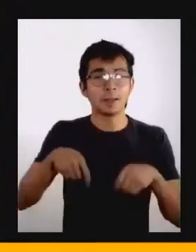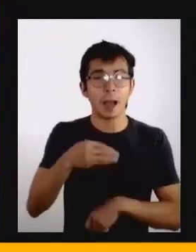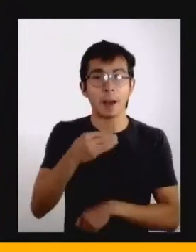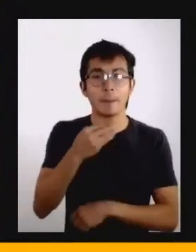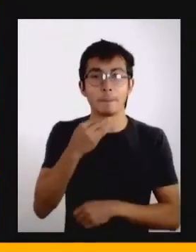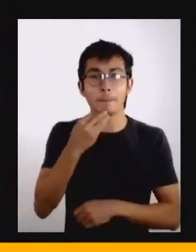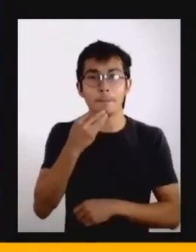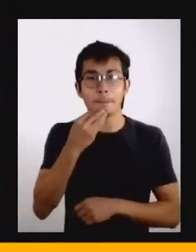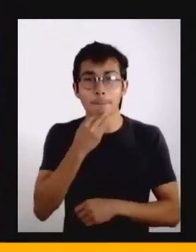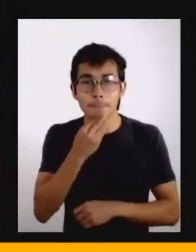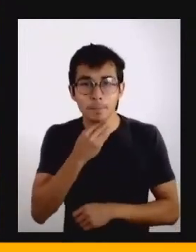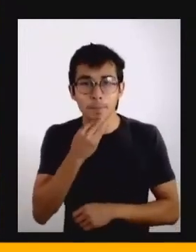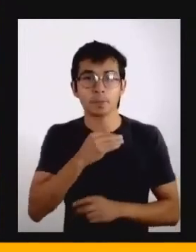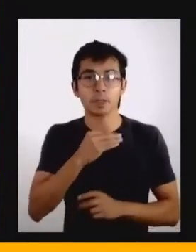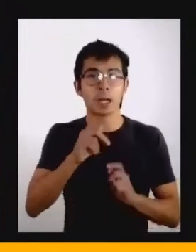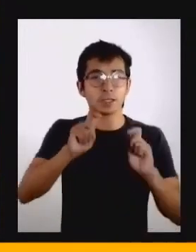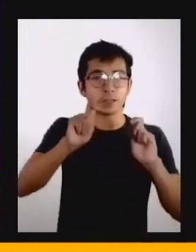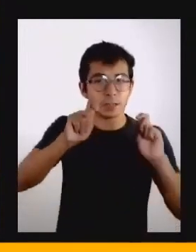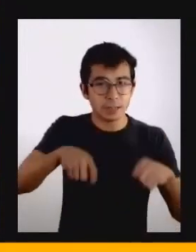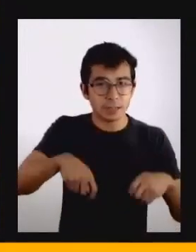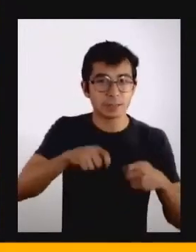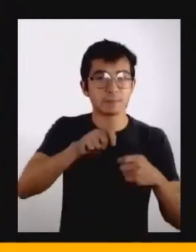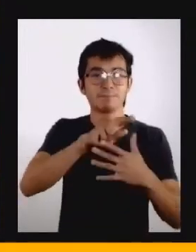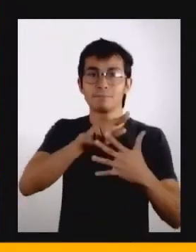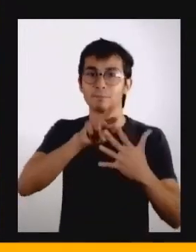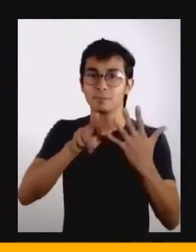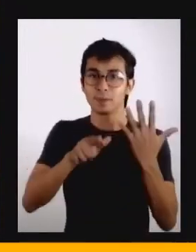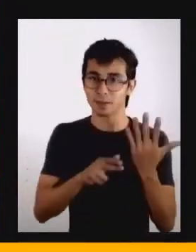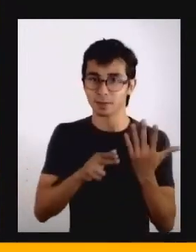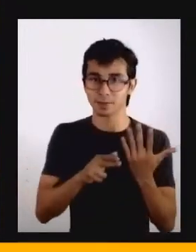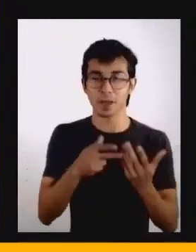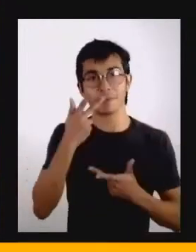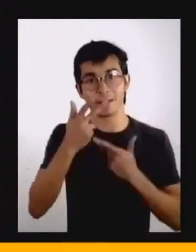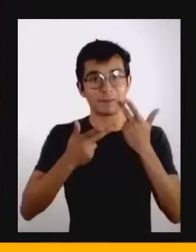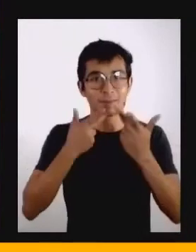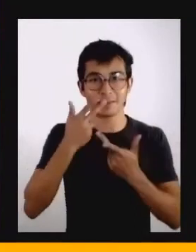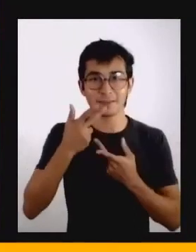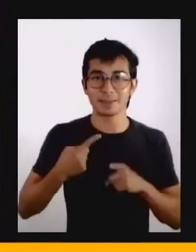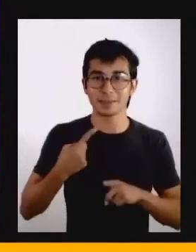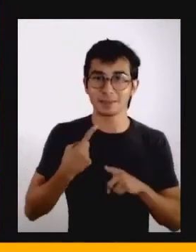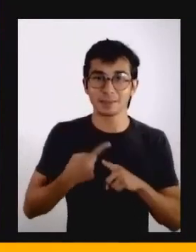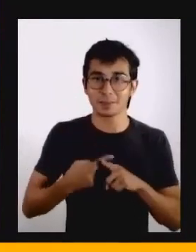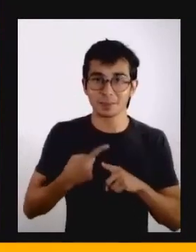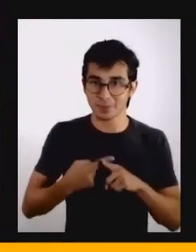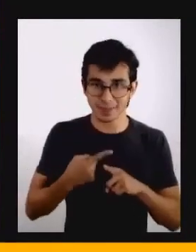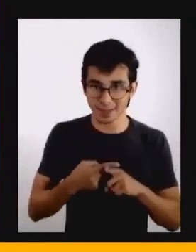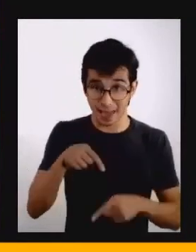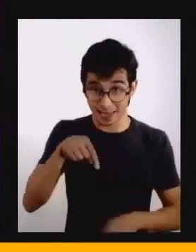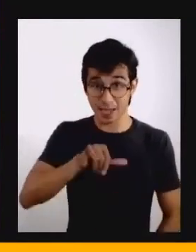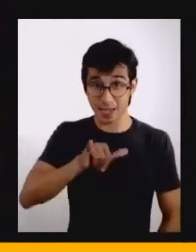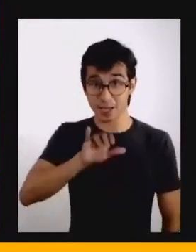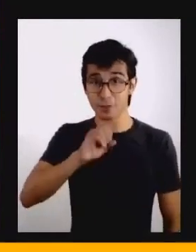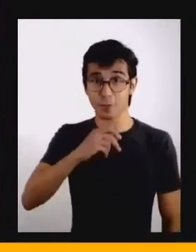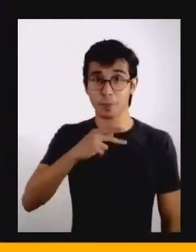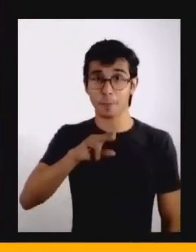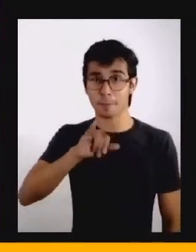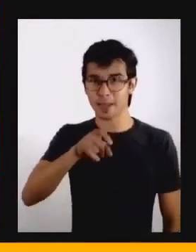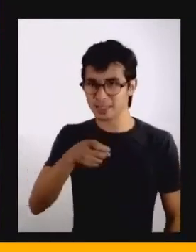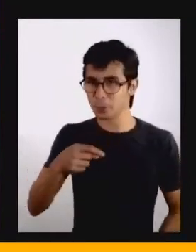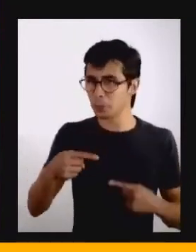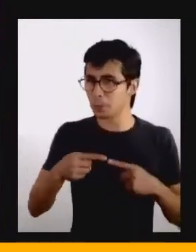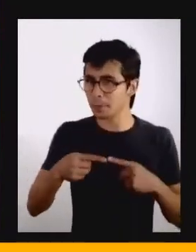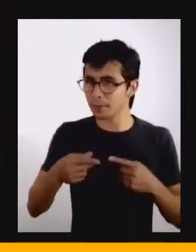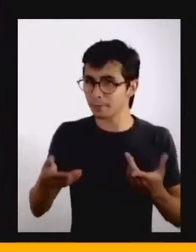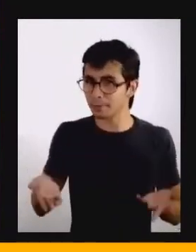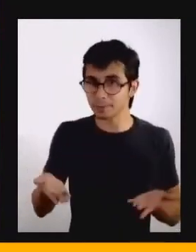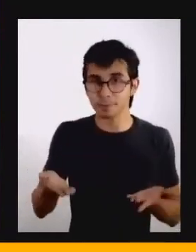novas relações com o tempo. Por que eu estou falando de tudo isso por aqui com vocês no You Pick Summit 2020? Porque eu acredito que